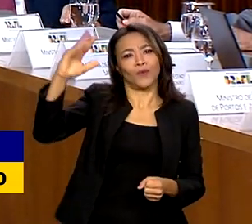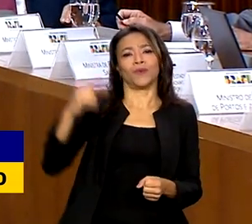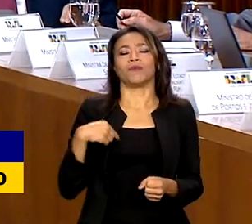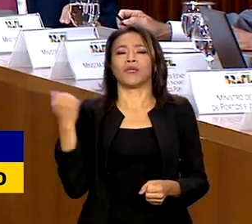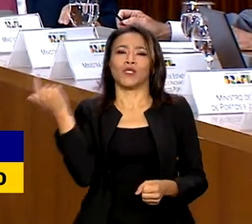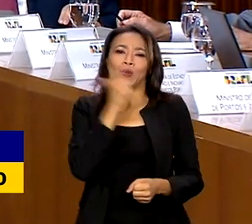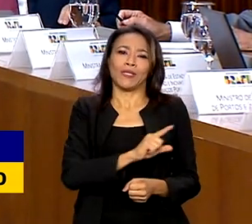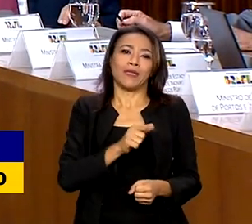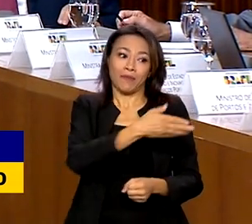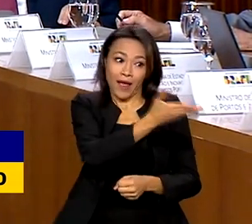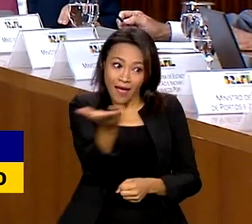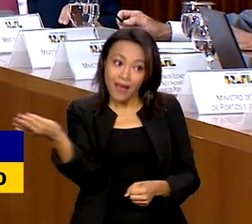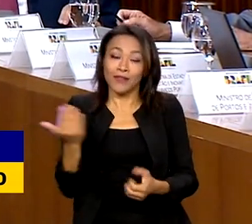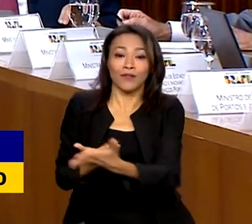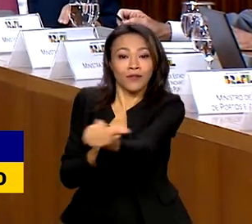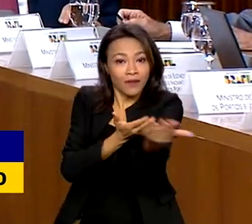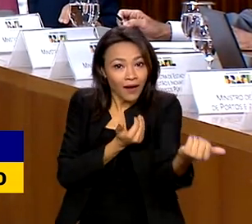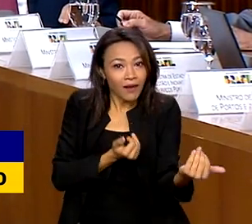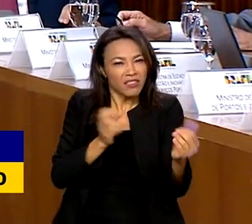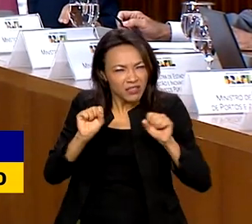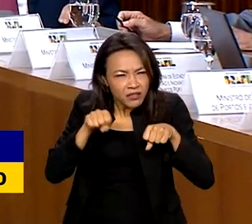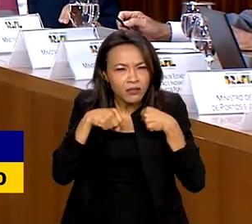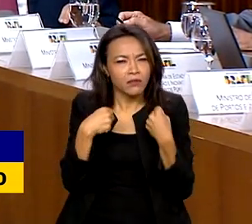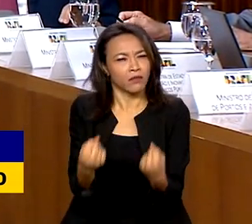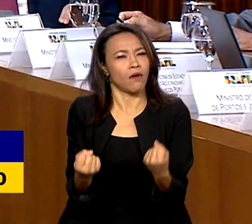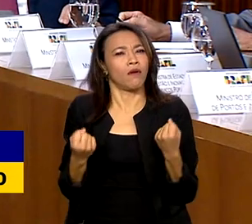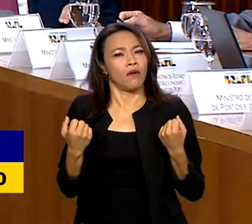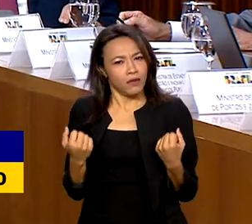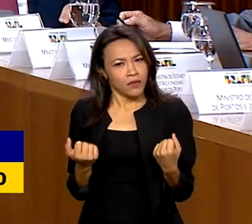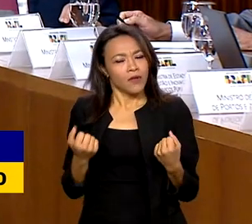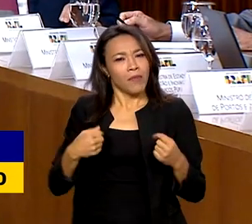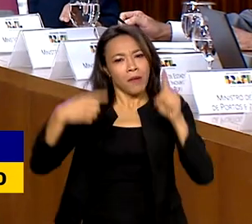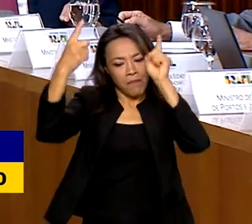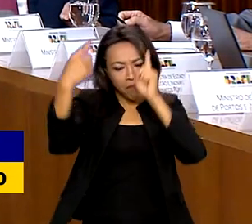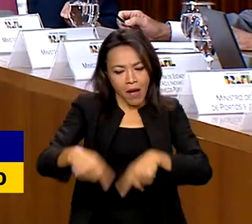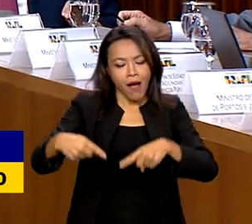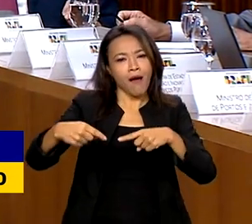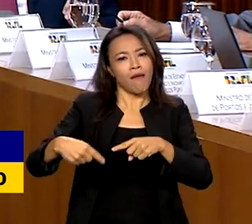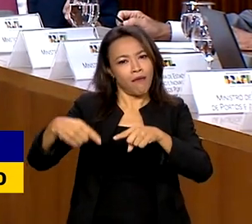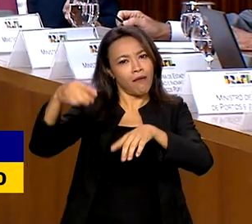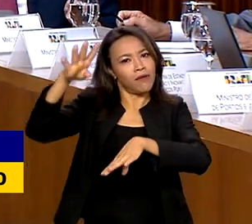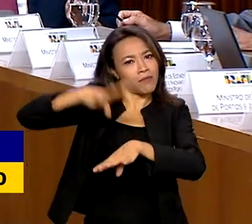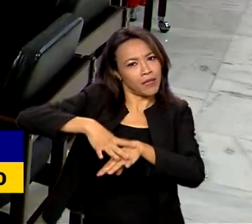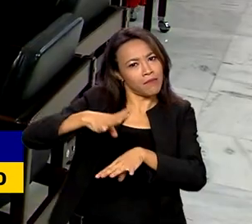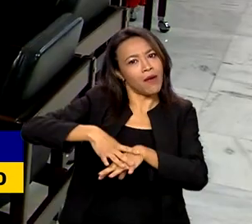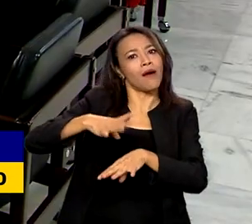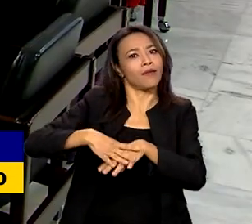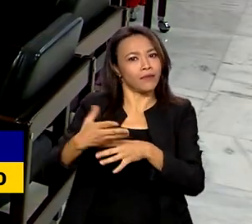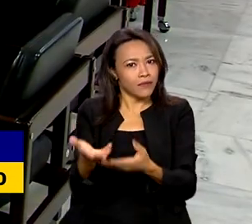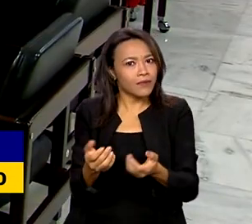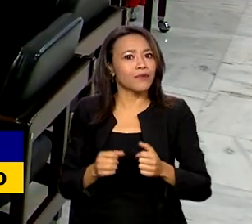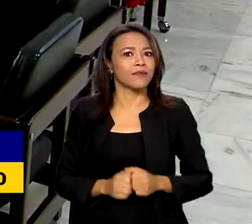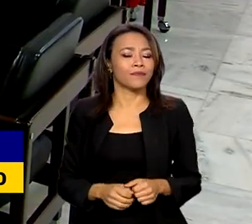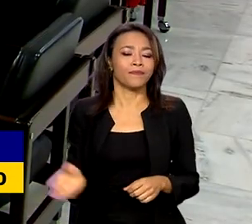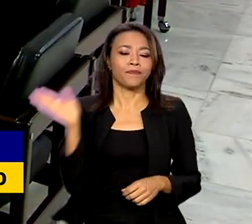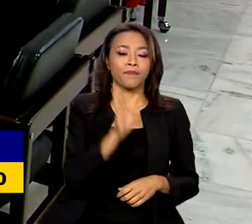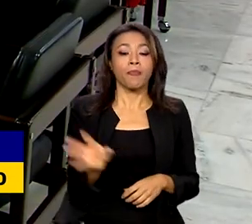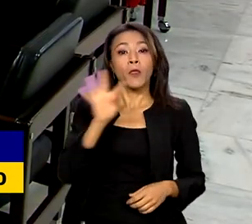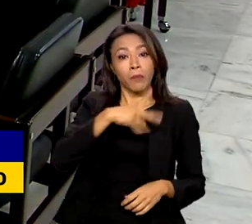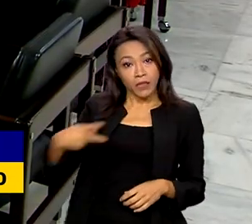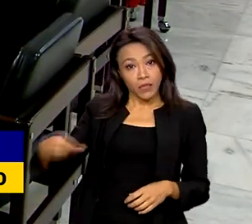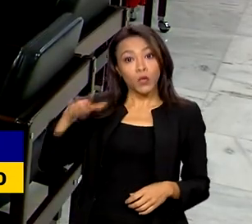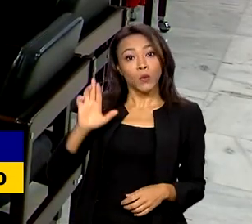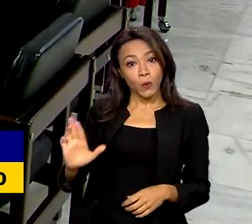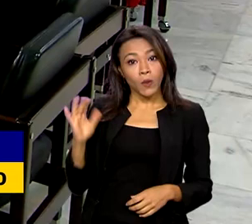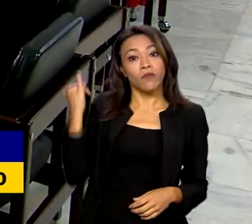realizar para essa meninada que se esforça muito para participar das Olimpíadas da Matemática. O presidente Lula destacou ainda